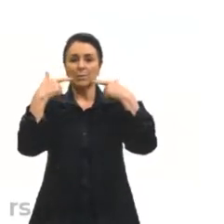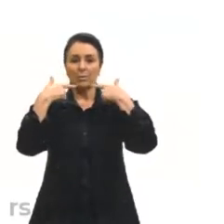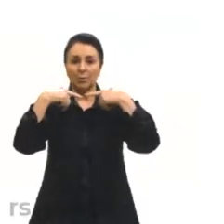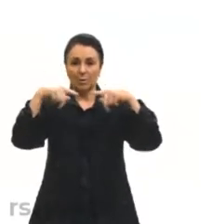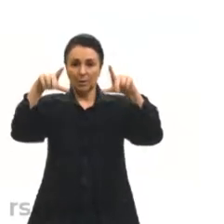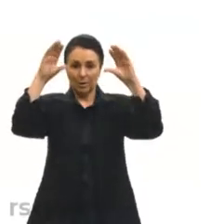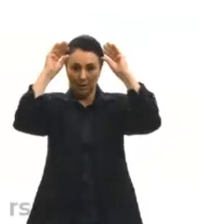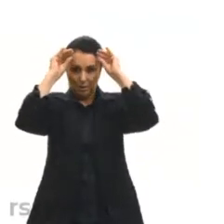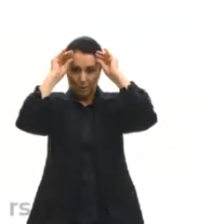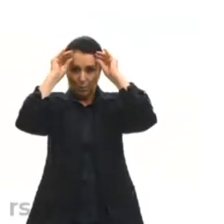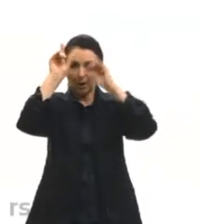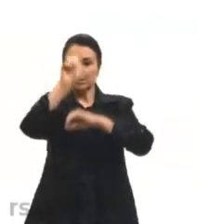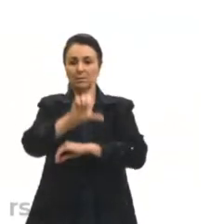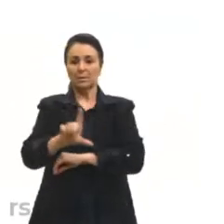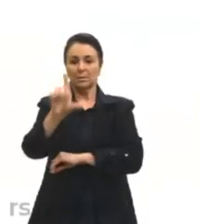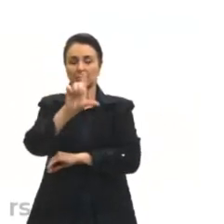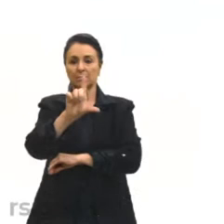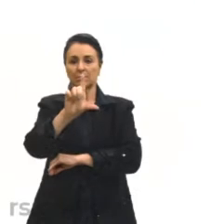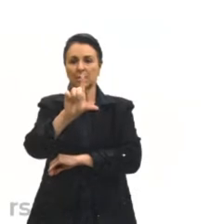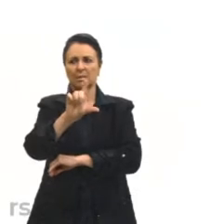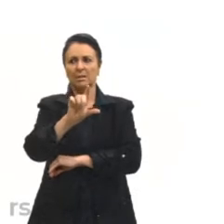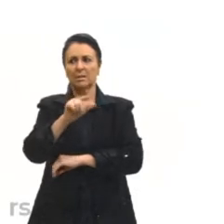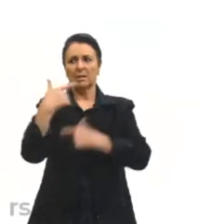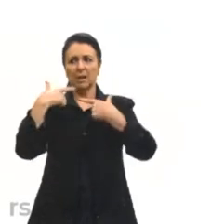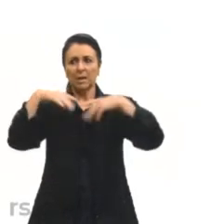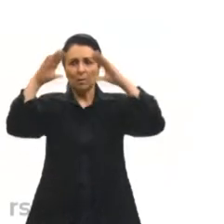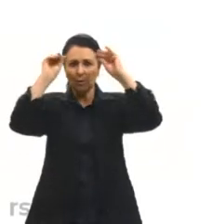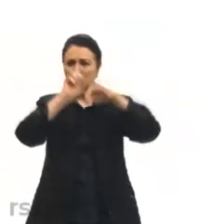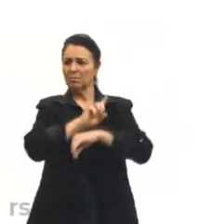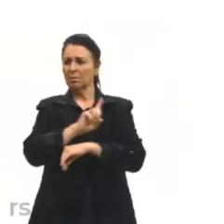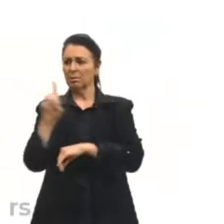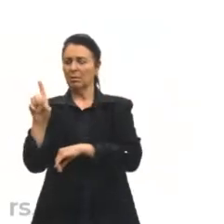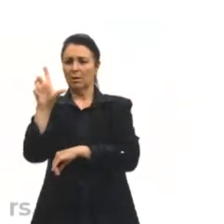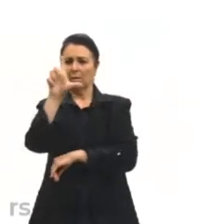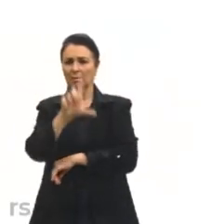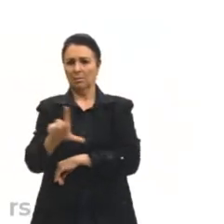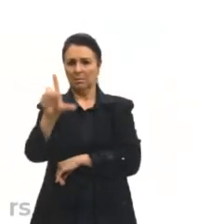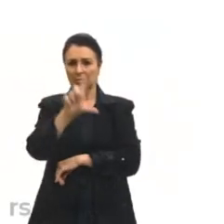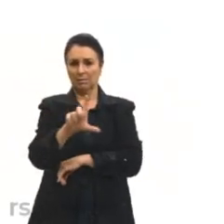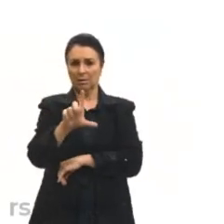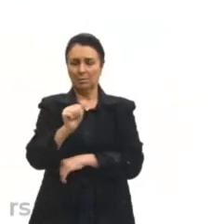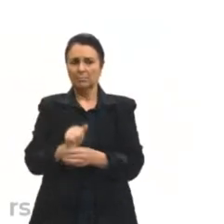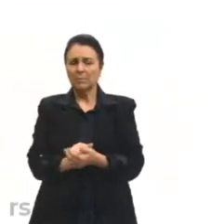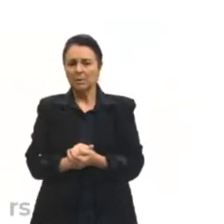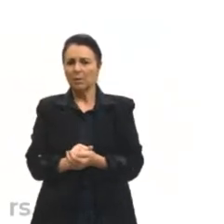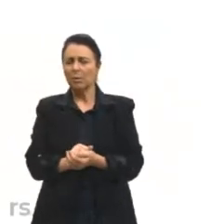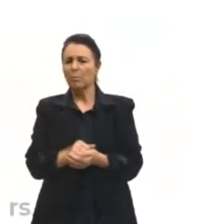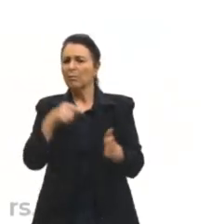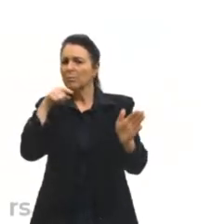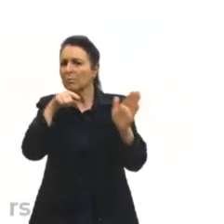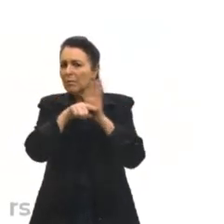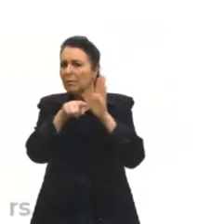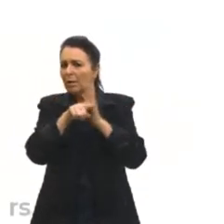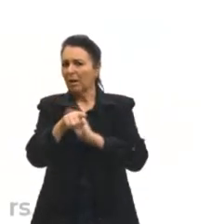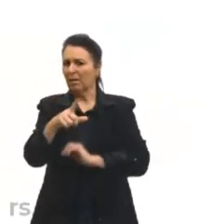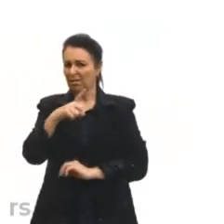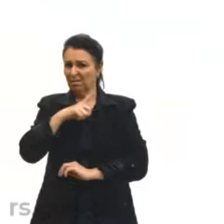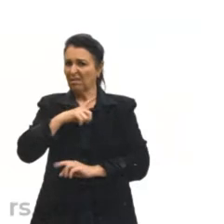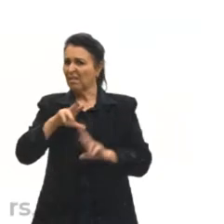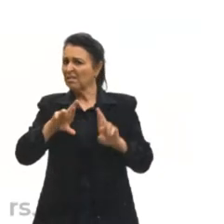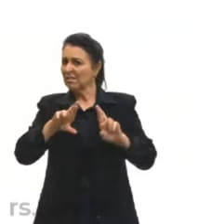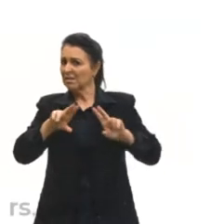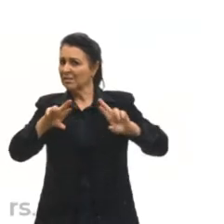literária e linguagem não literária. E eu convido vocês a se questionarem se existe uma diferença